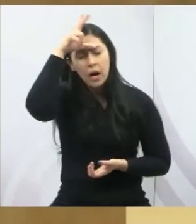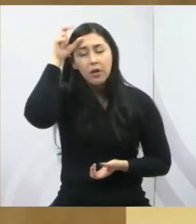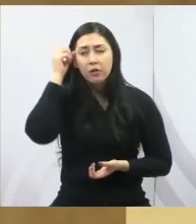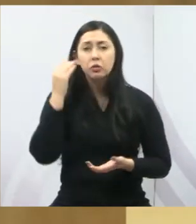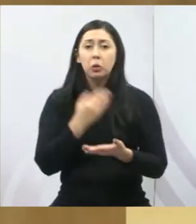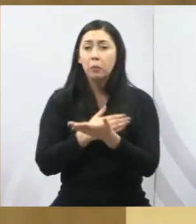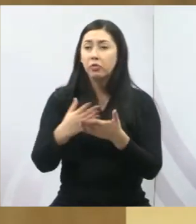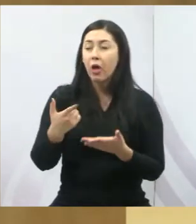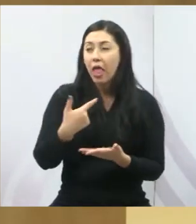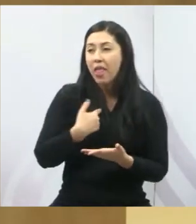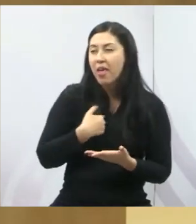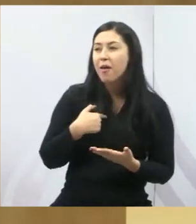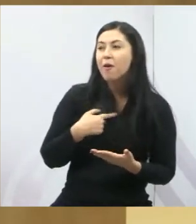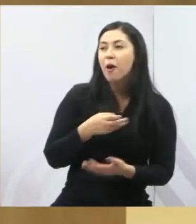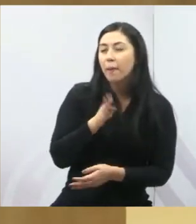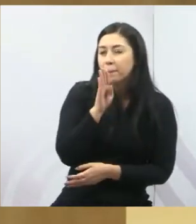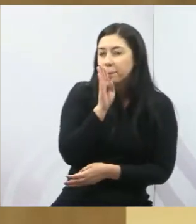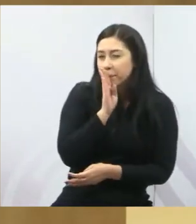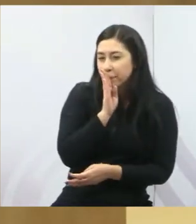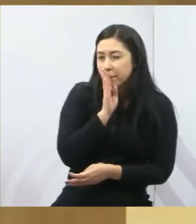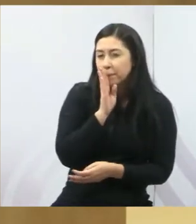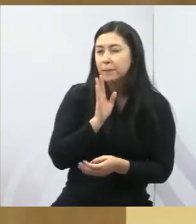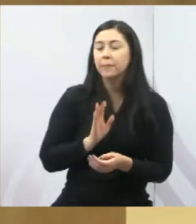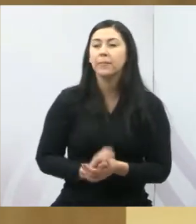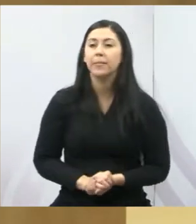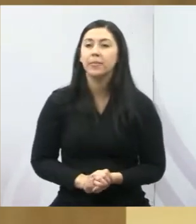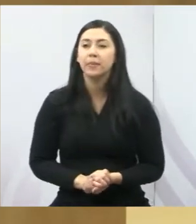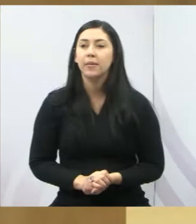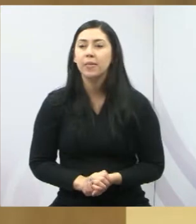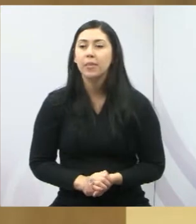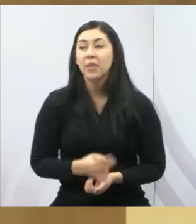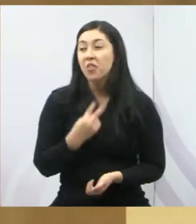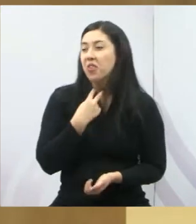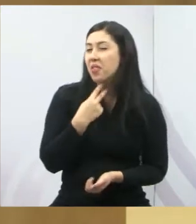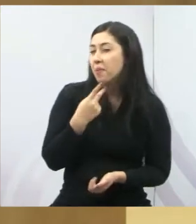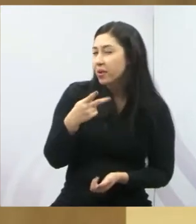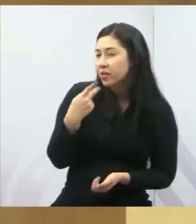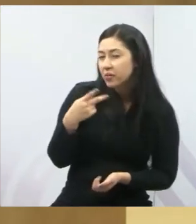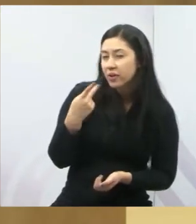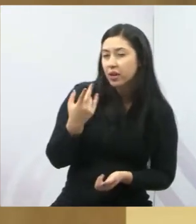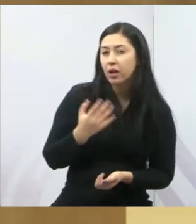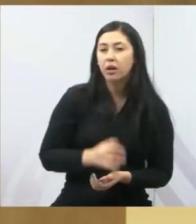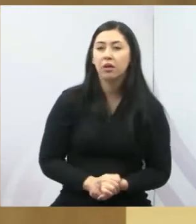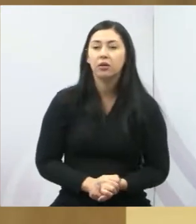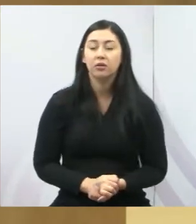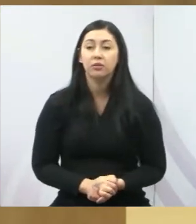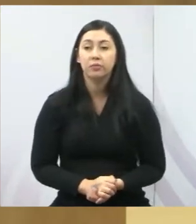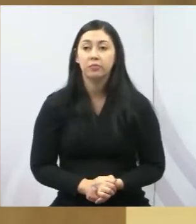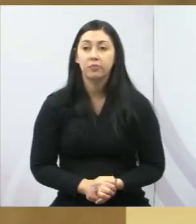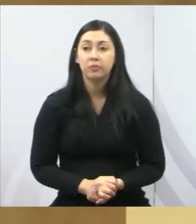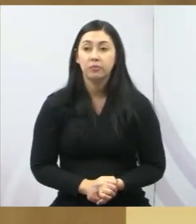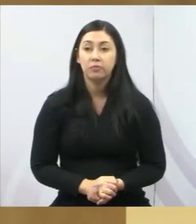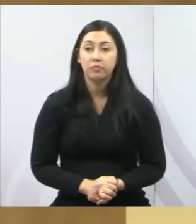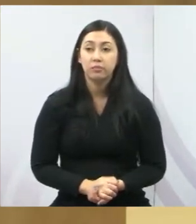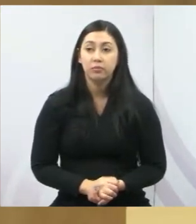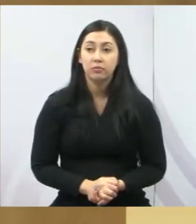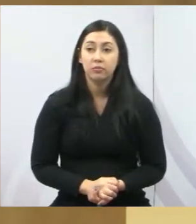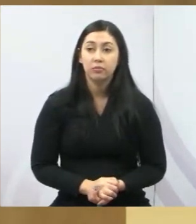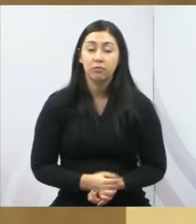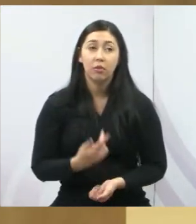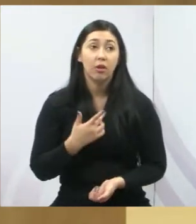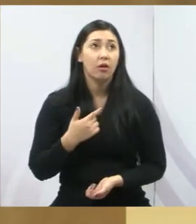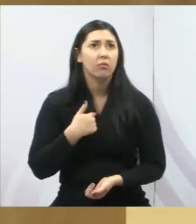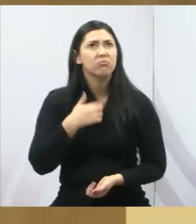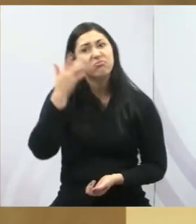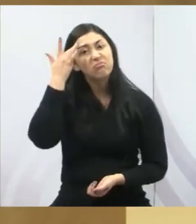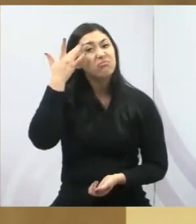municipal eu tenho que minimizar a fala, não posso falar de certas coisas, talvez, eu não sei como